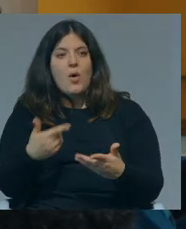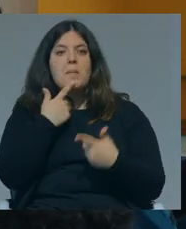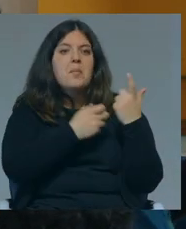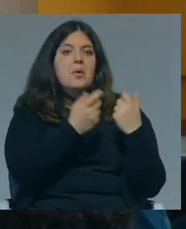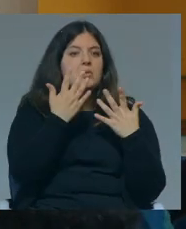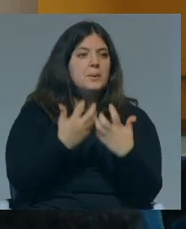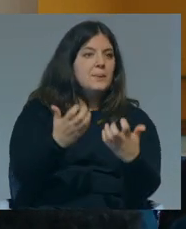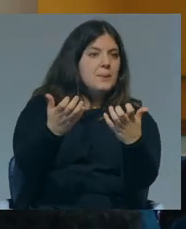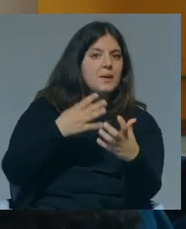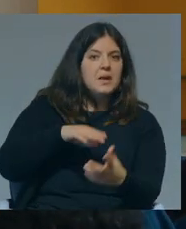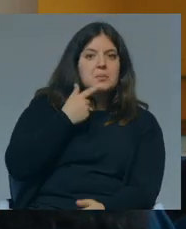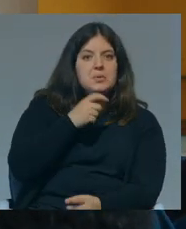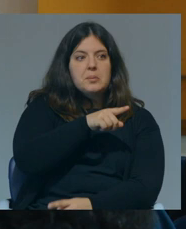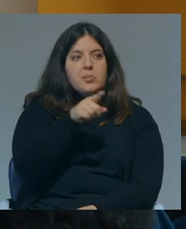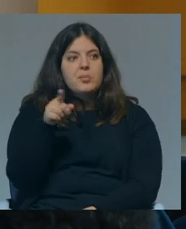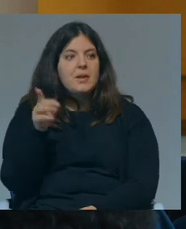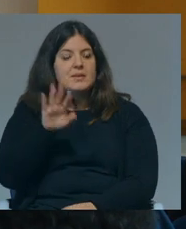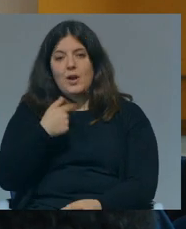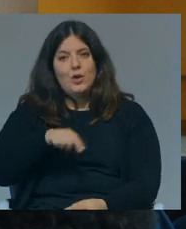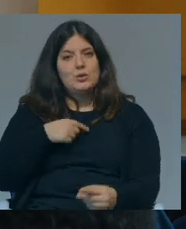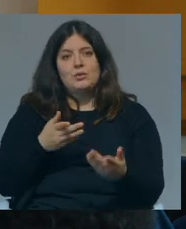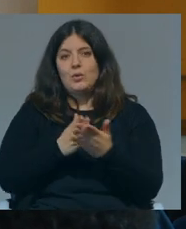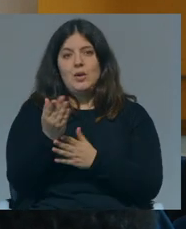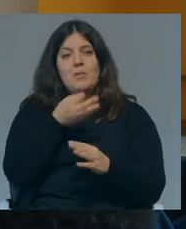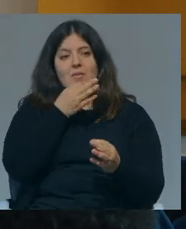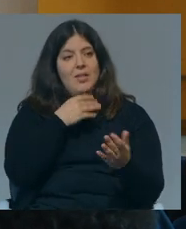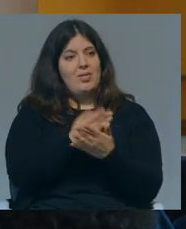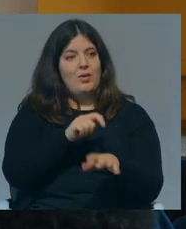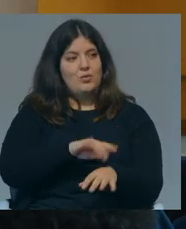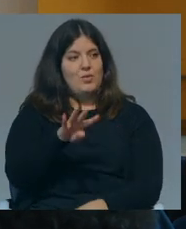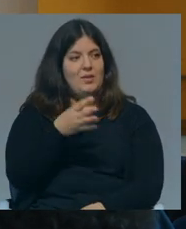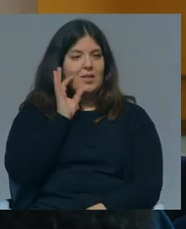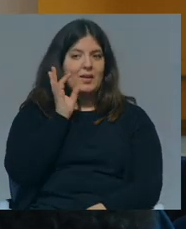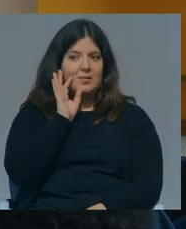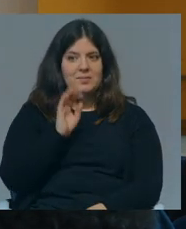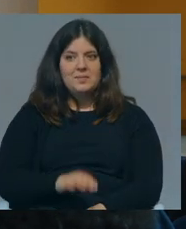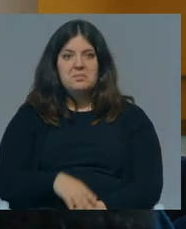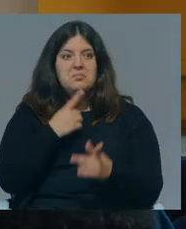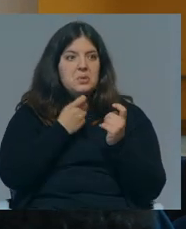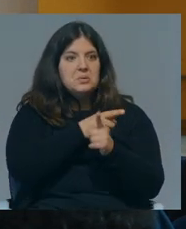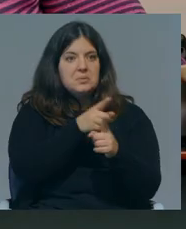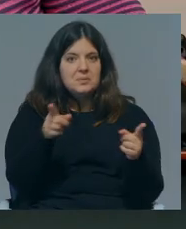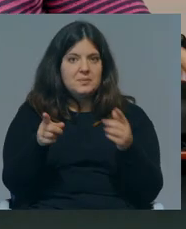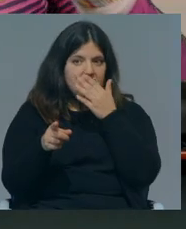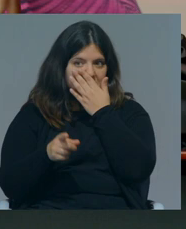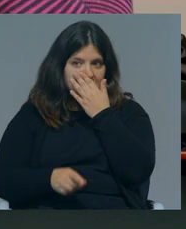perguntas da assistência se querem fazer. Se não, nós continuamos a falar até às 4. Há perguntas?